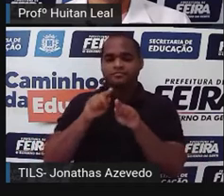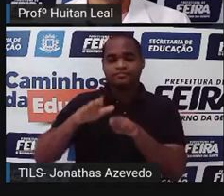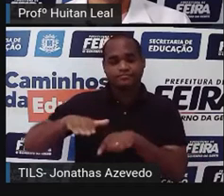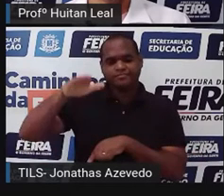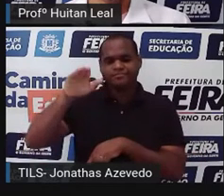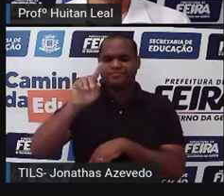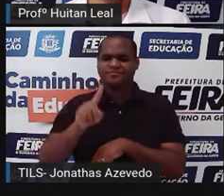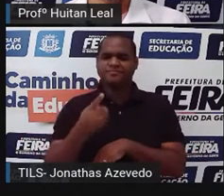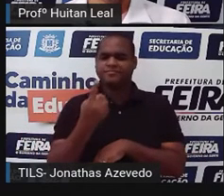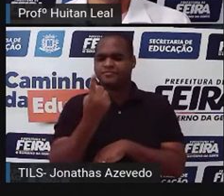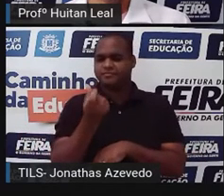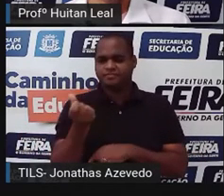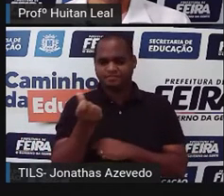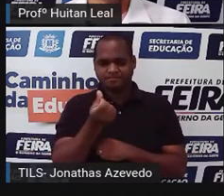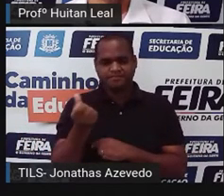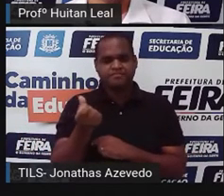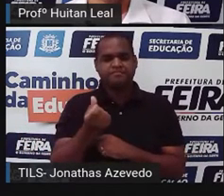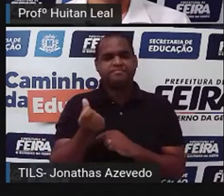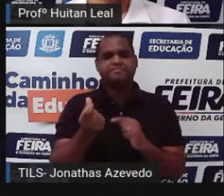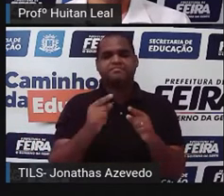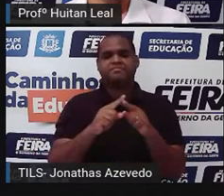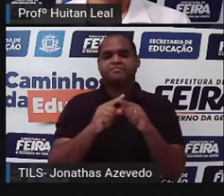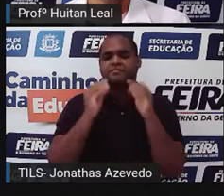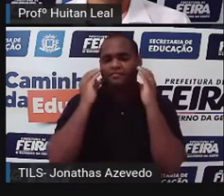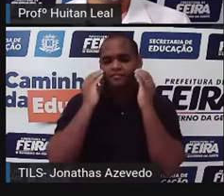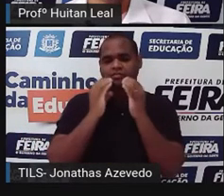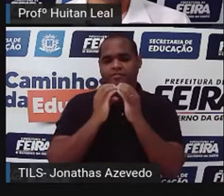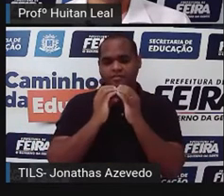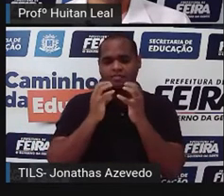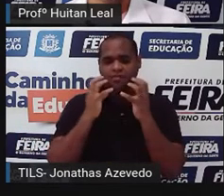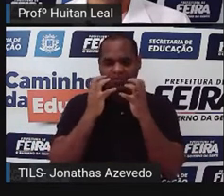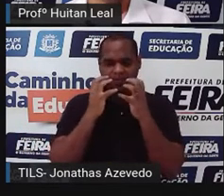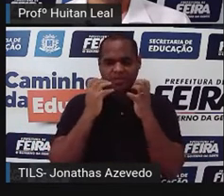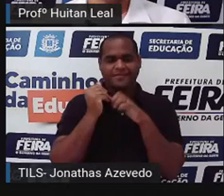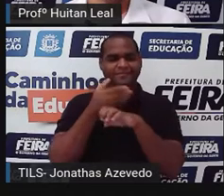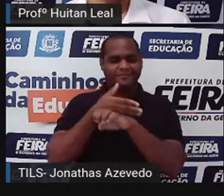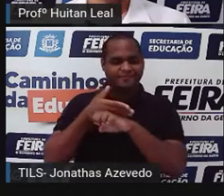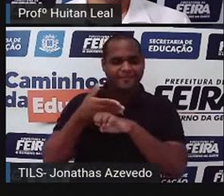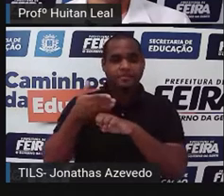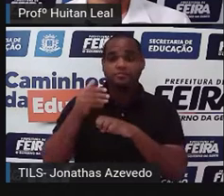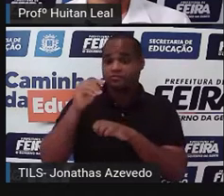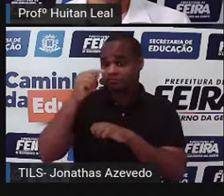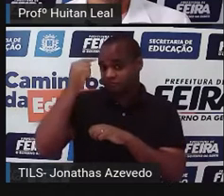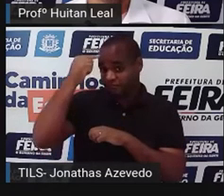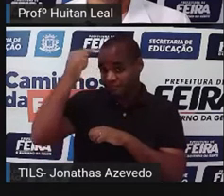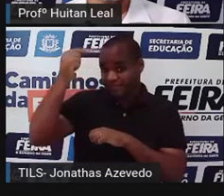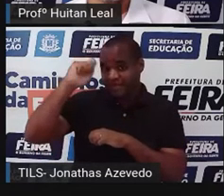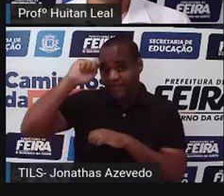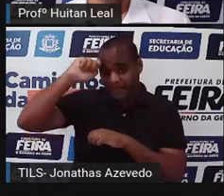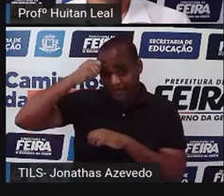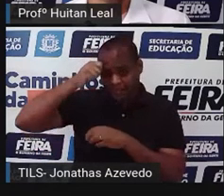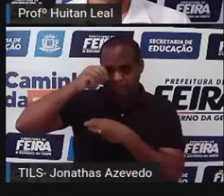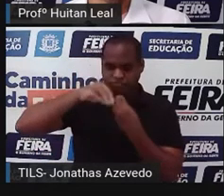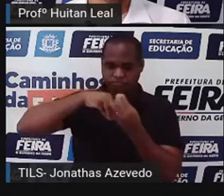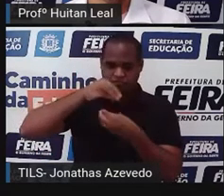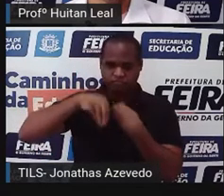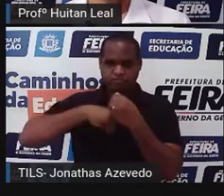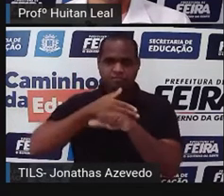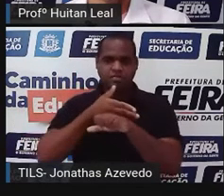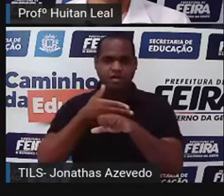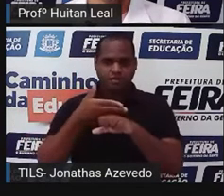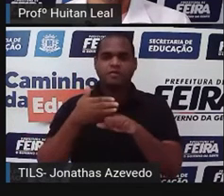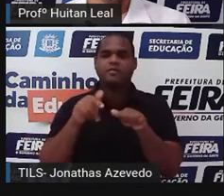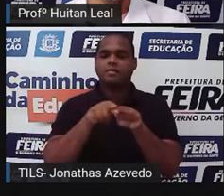,66m, tenho cabelos e barbas grisalhos, sou afrodescendente de pele parda e tenho os olhos